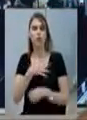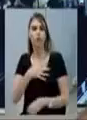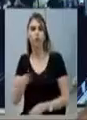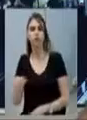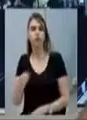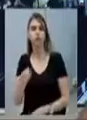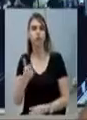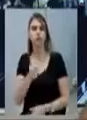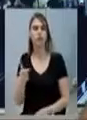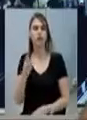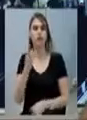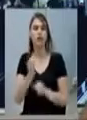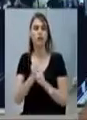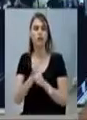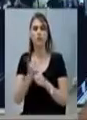3, 5